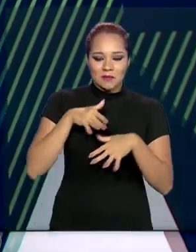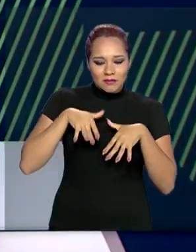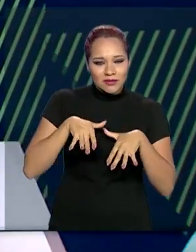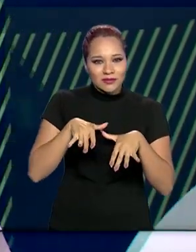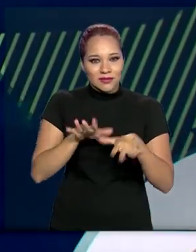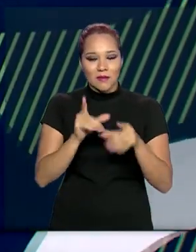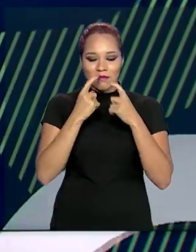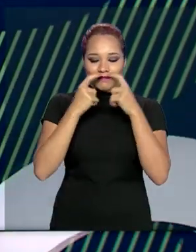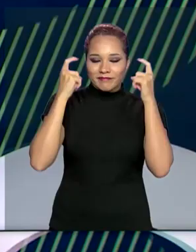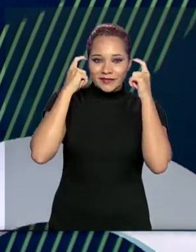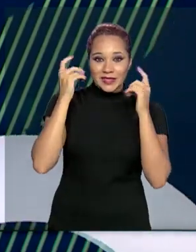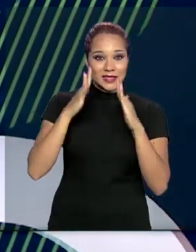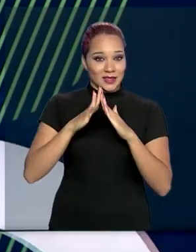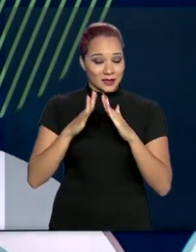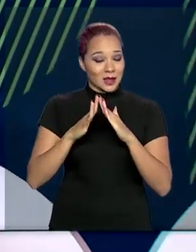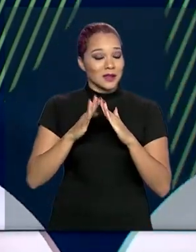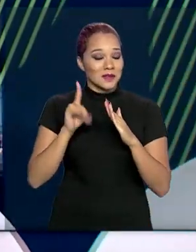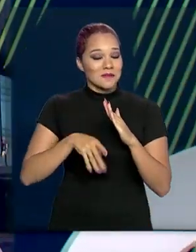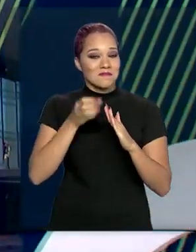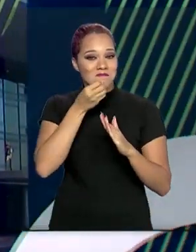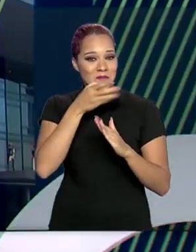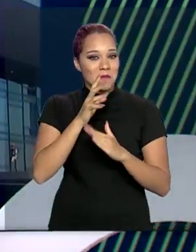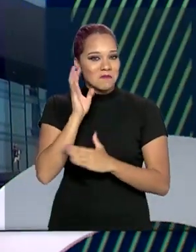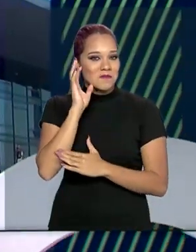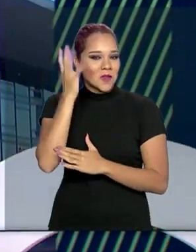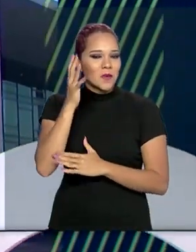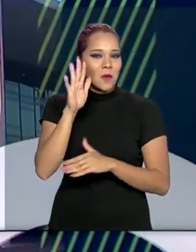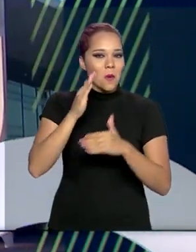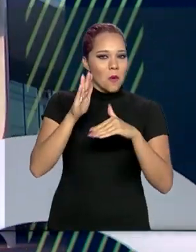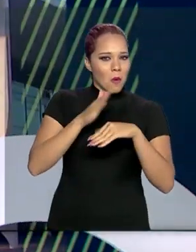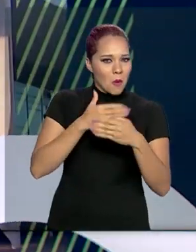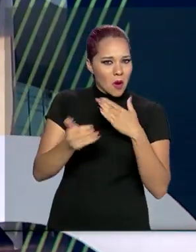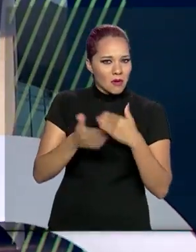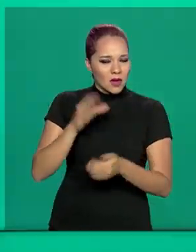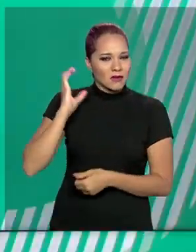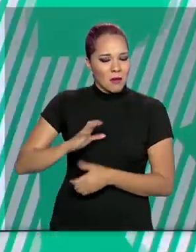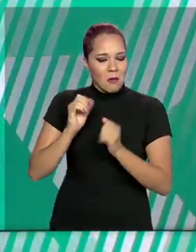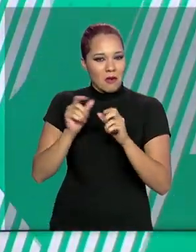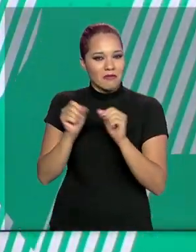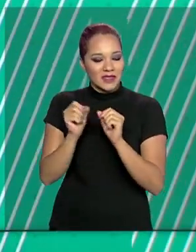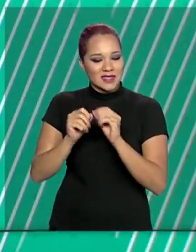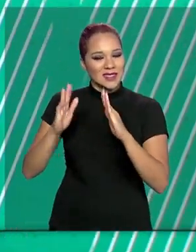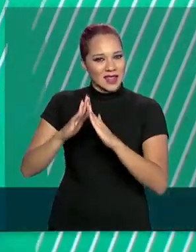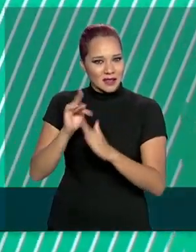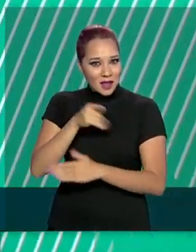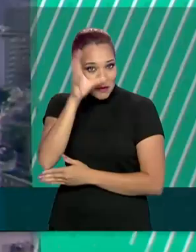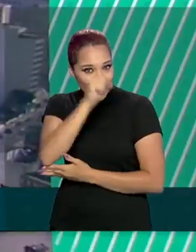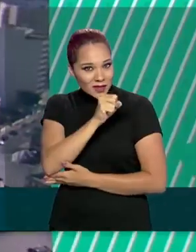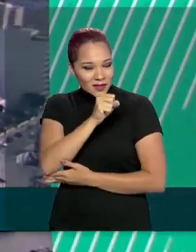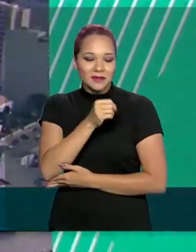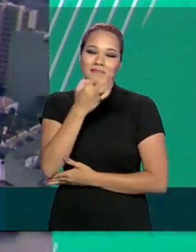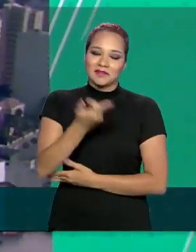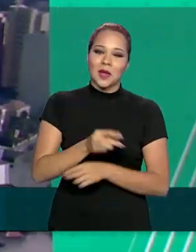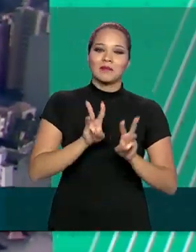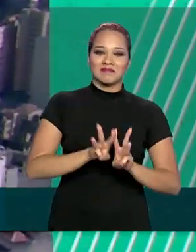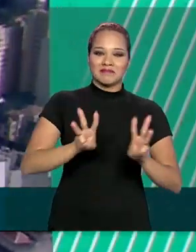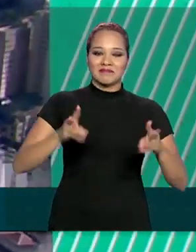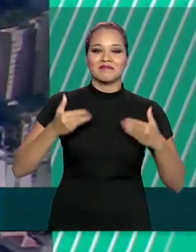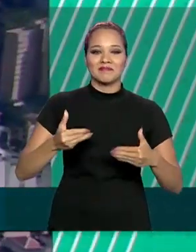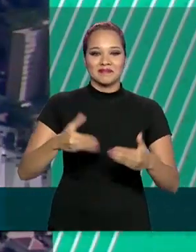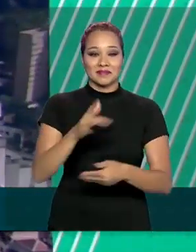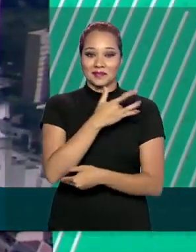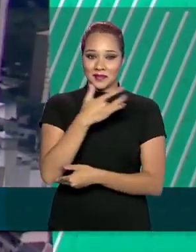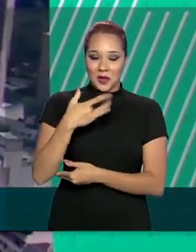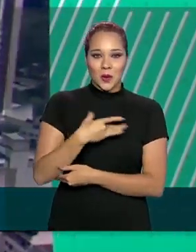máscaras caseiras pode ser uma solução e qualquer cidadão pode fazer a sua em casa. Quer aprender? No site do Ministério da